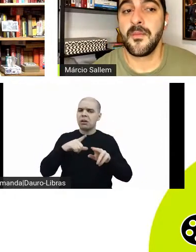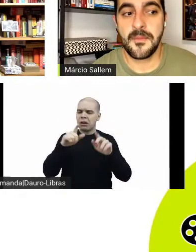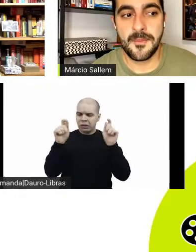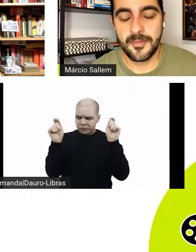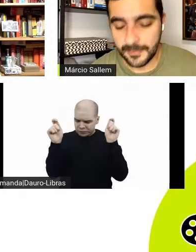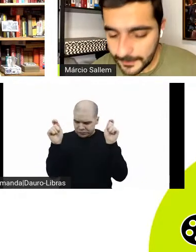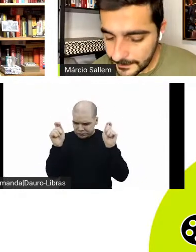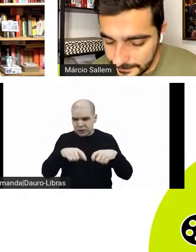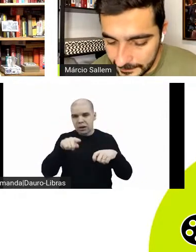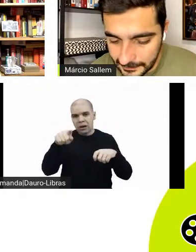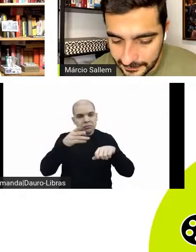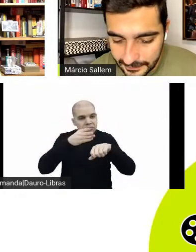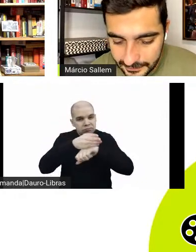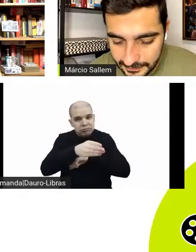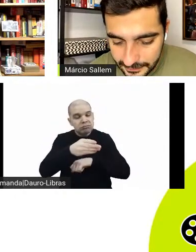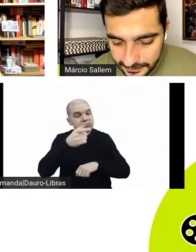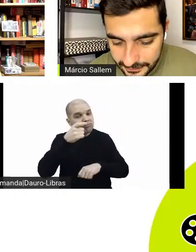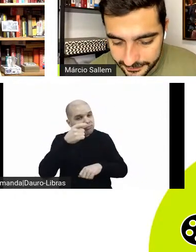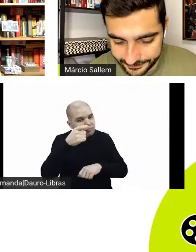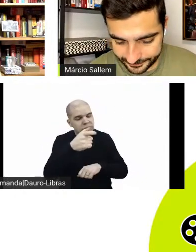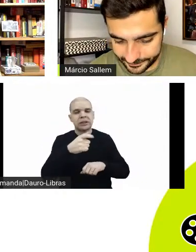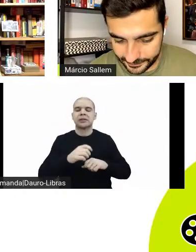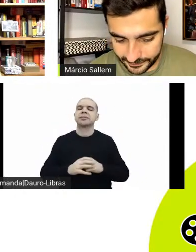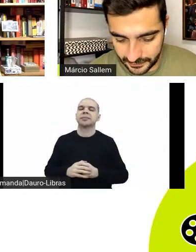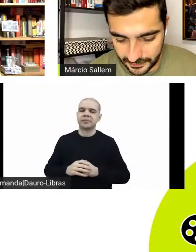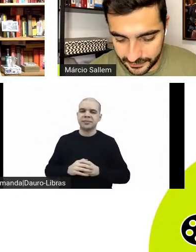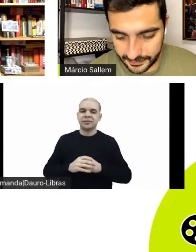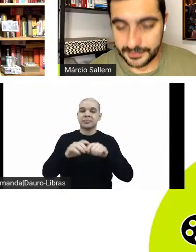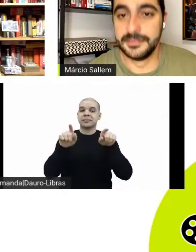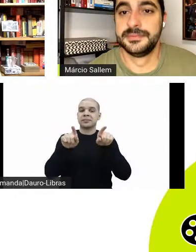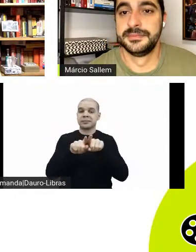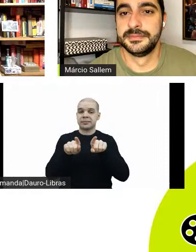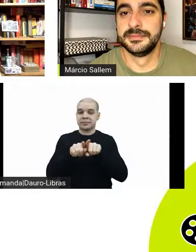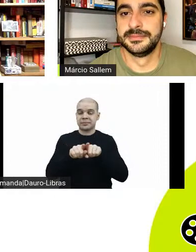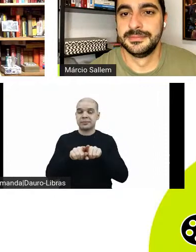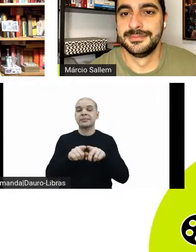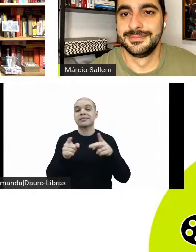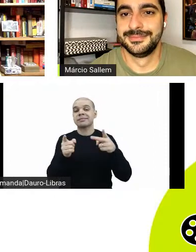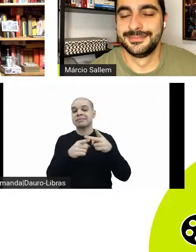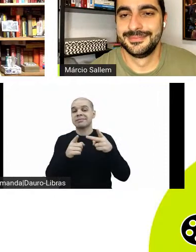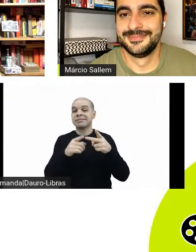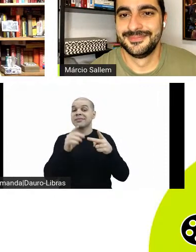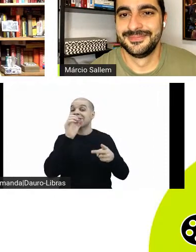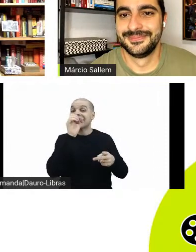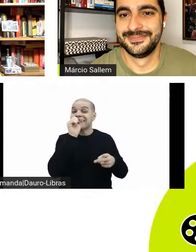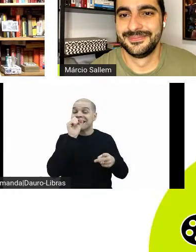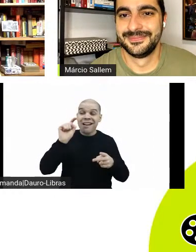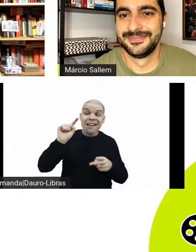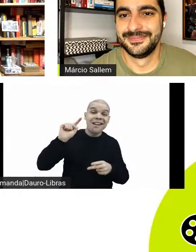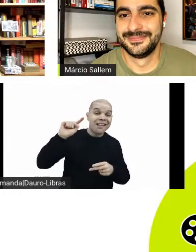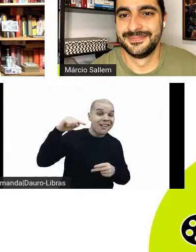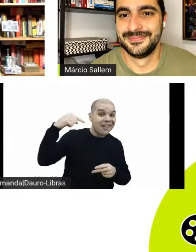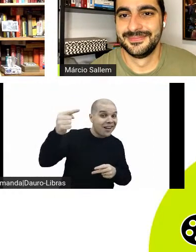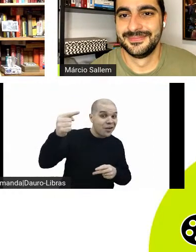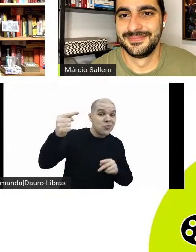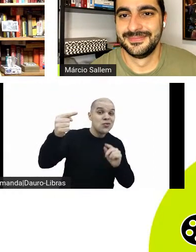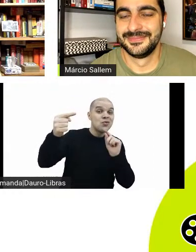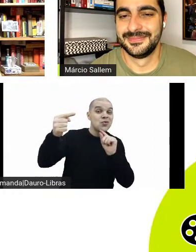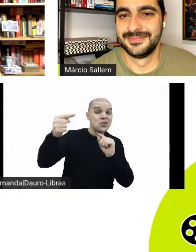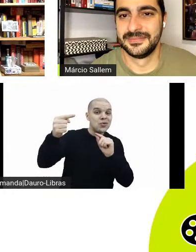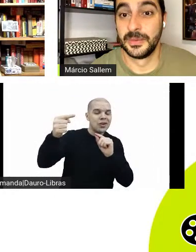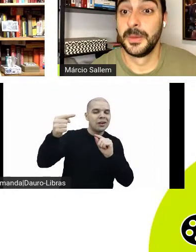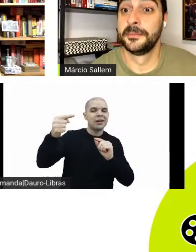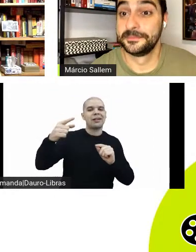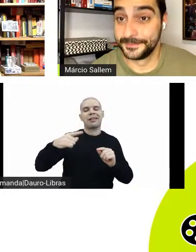Semana Literária de Votoporanga. E nossa indicação é para sábado que vem você ficar ligadinho aqui com a gente, a gente vai ter o Festival do